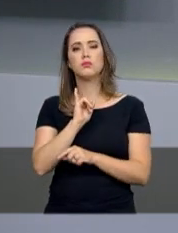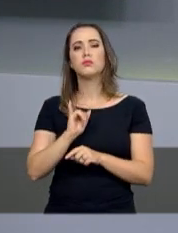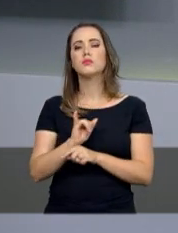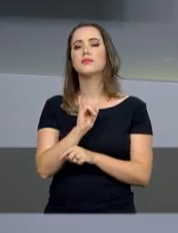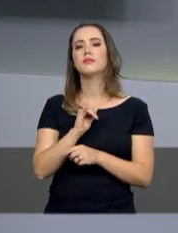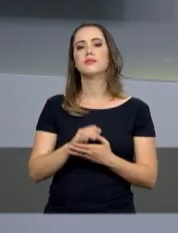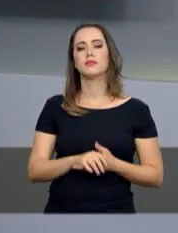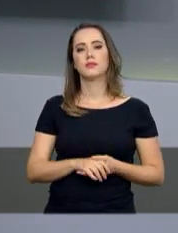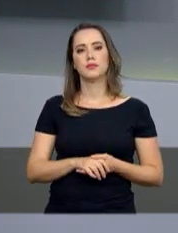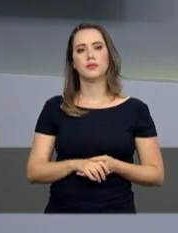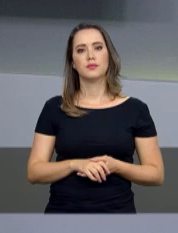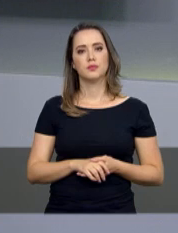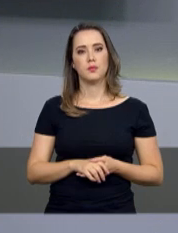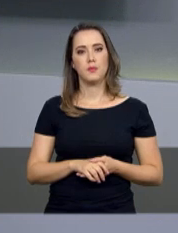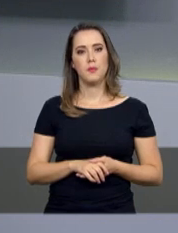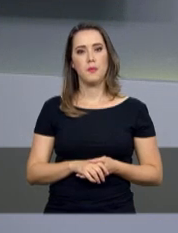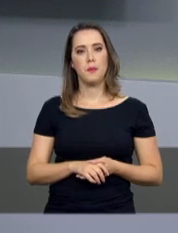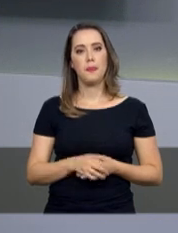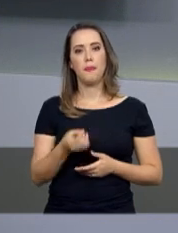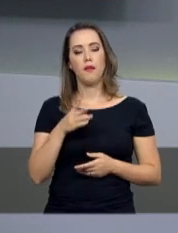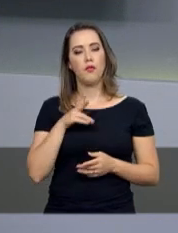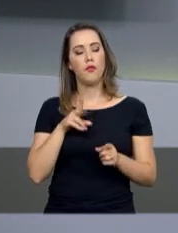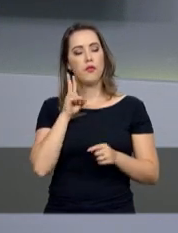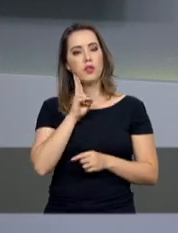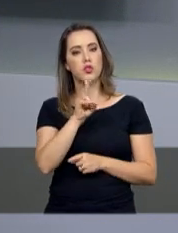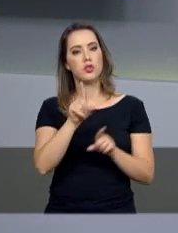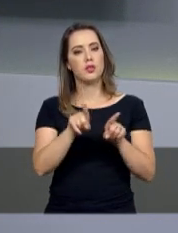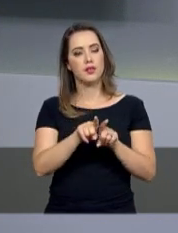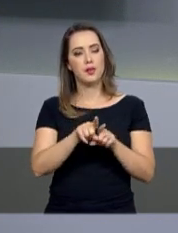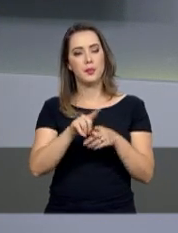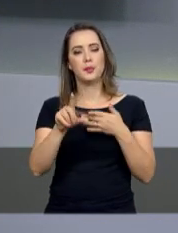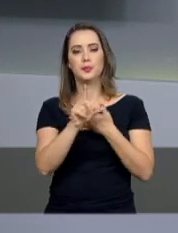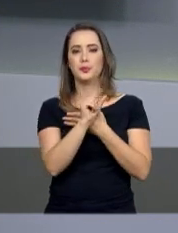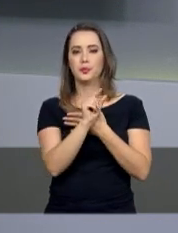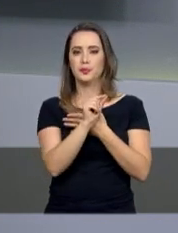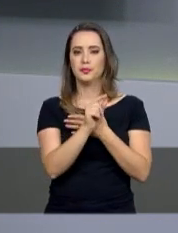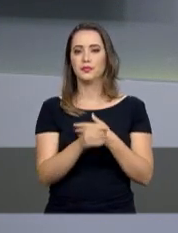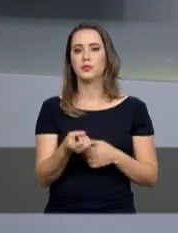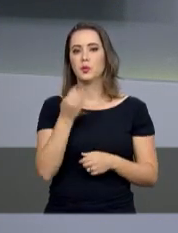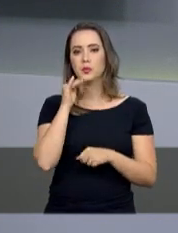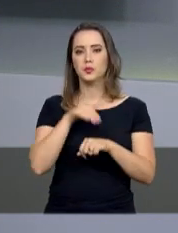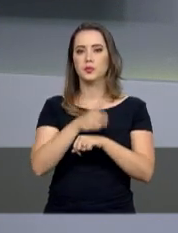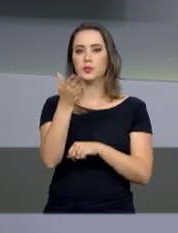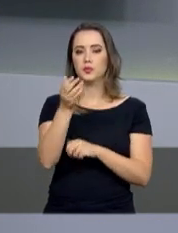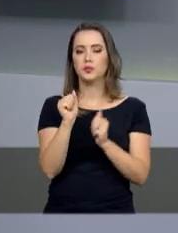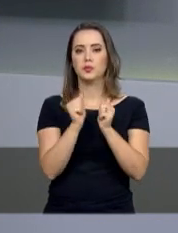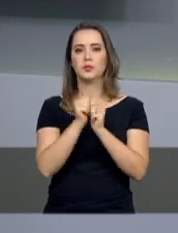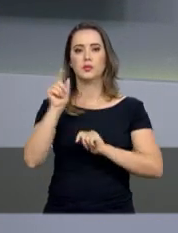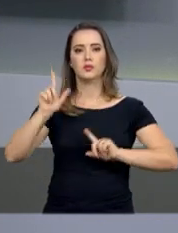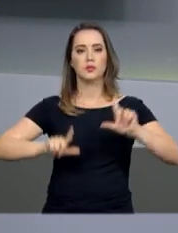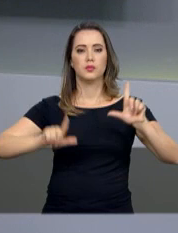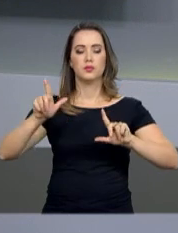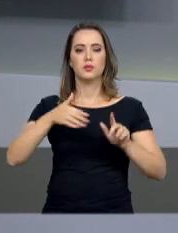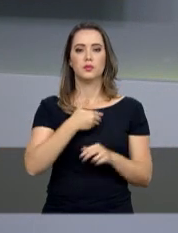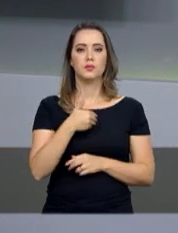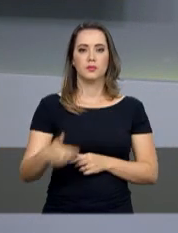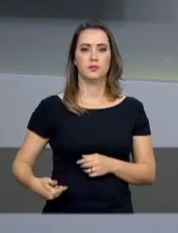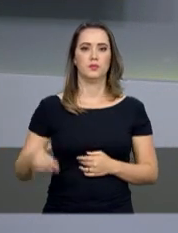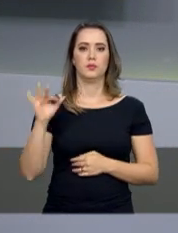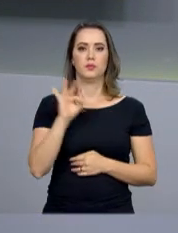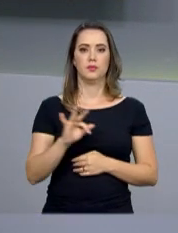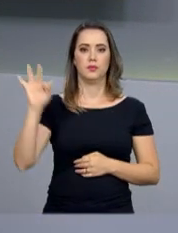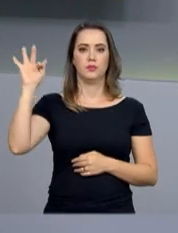disponíveis em nosso canal no YouTube. Acesse também o nosso perfil no Twitter. Uma ótima noite para você e continue com a gente aqui na